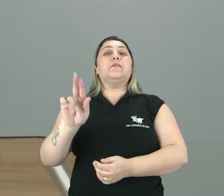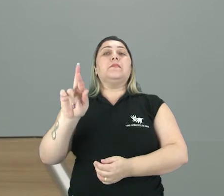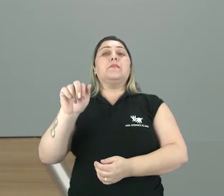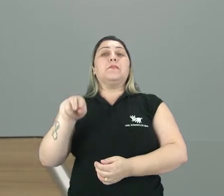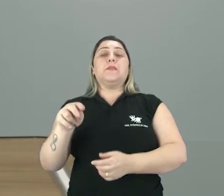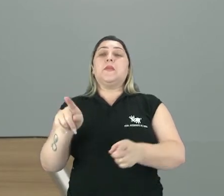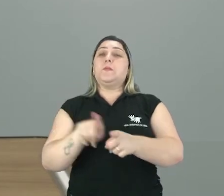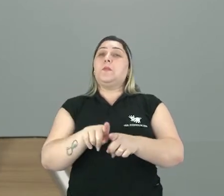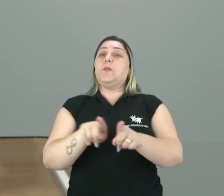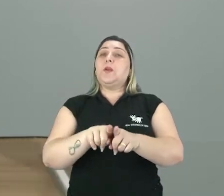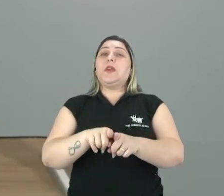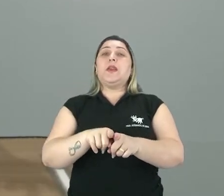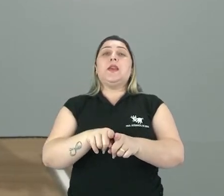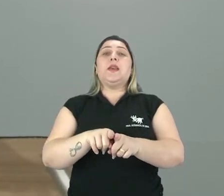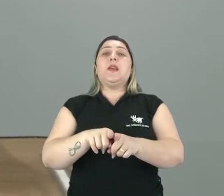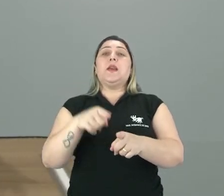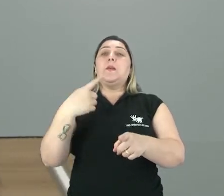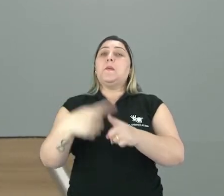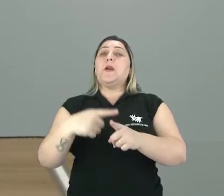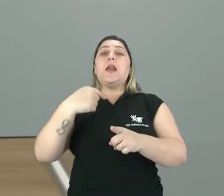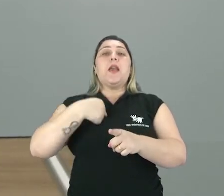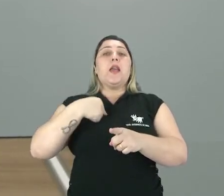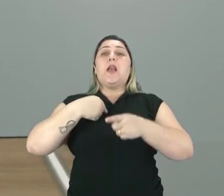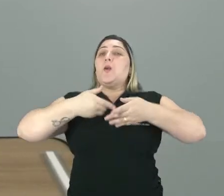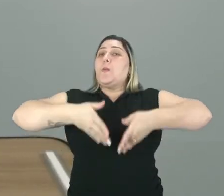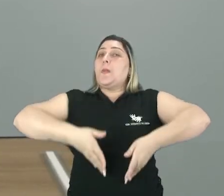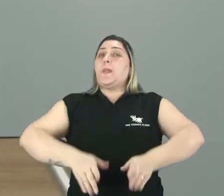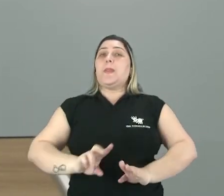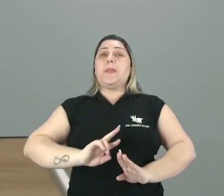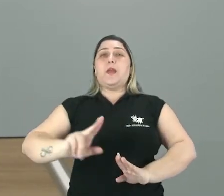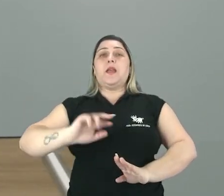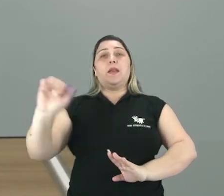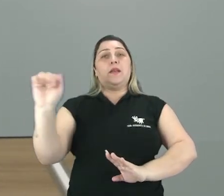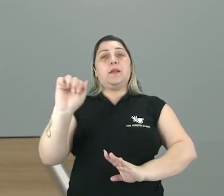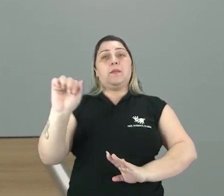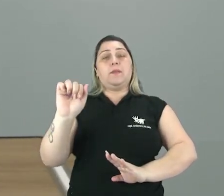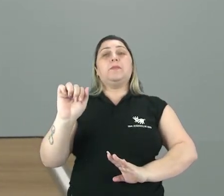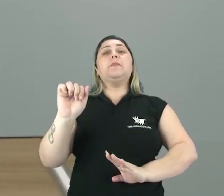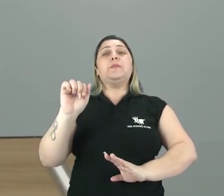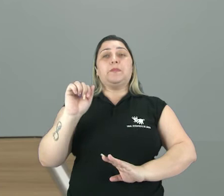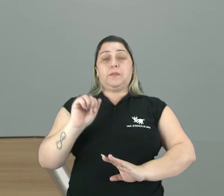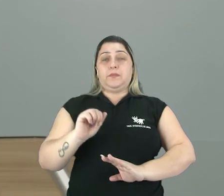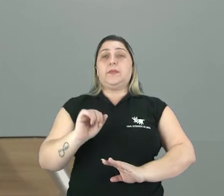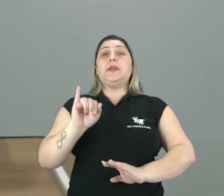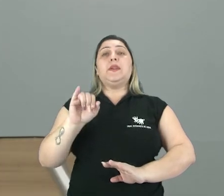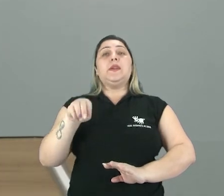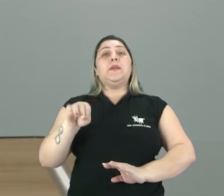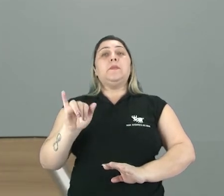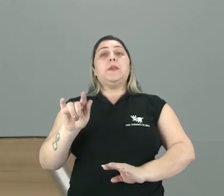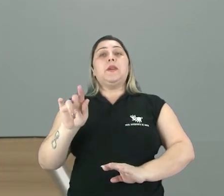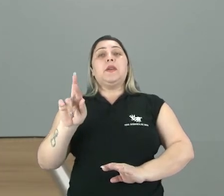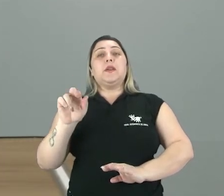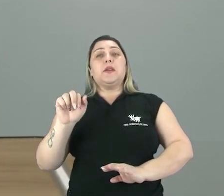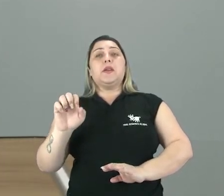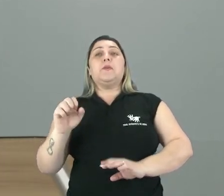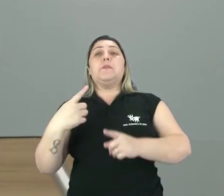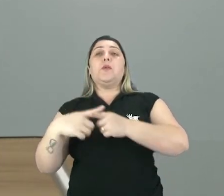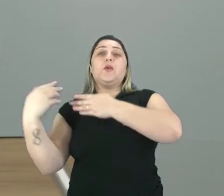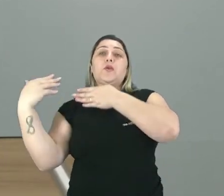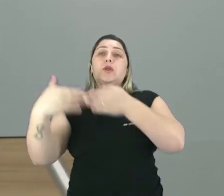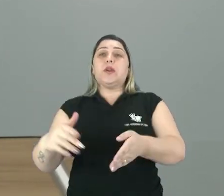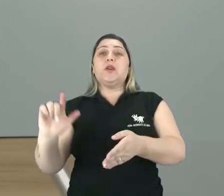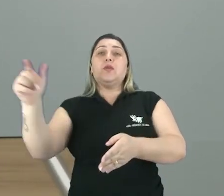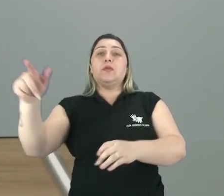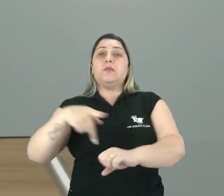sou desse país. Eu vim de outro. E assim. Eu sou denominada aqui. Uma imigrante. Porque eu vim de outro país. Para morar aqui.